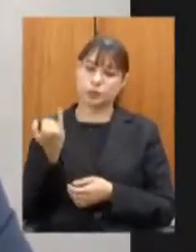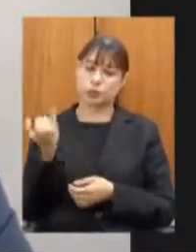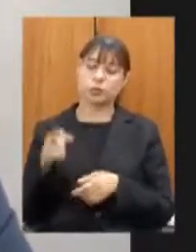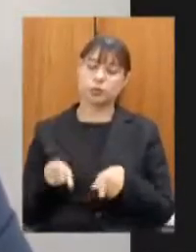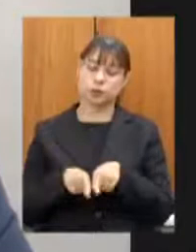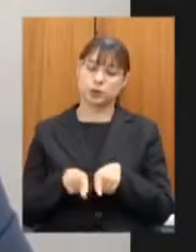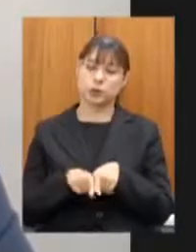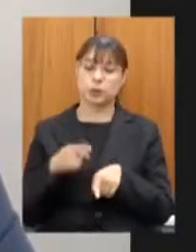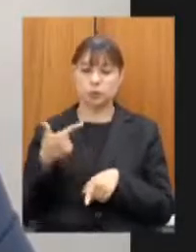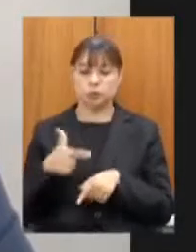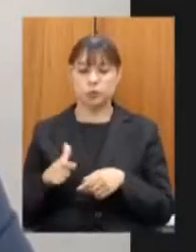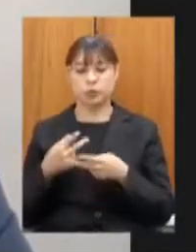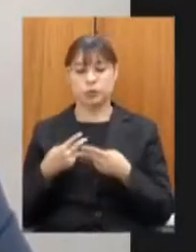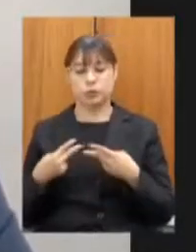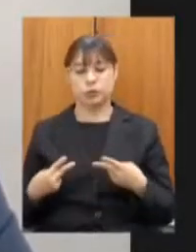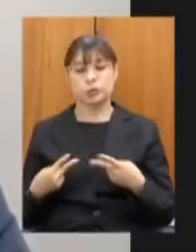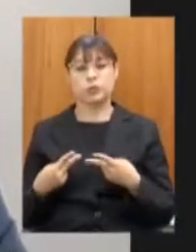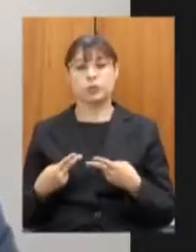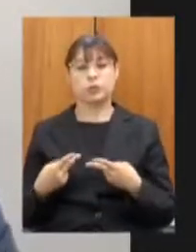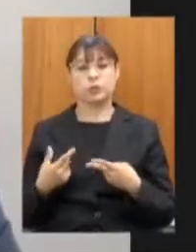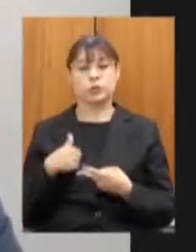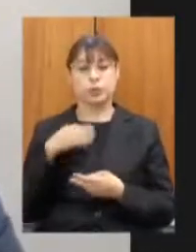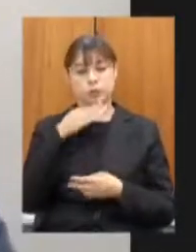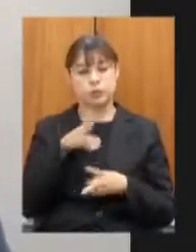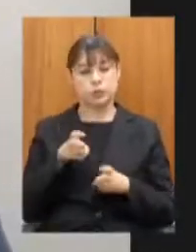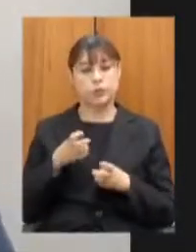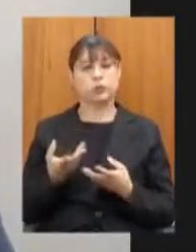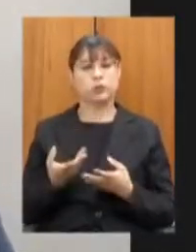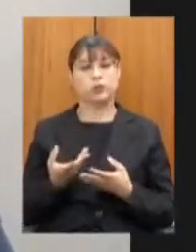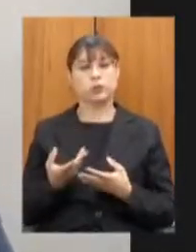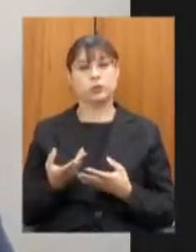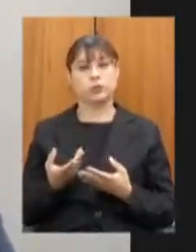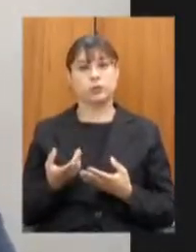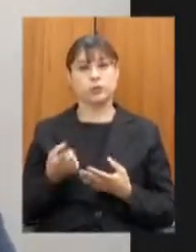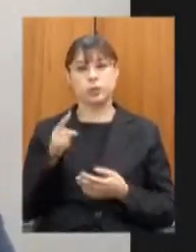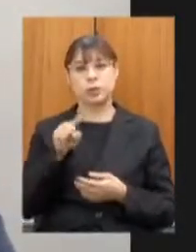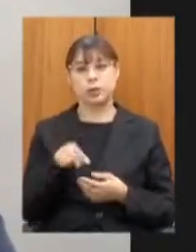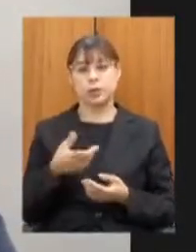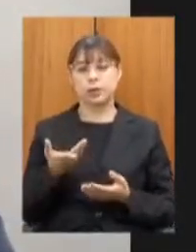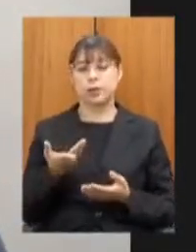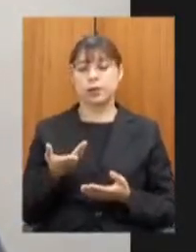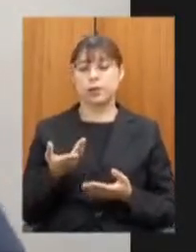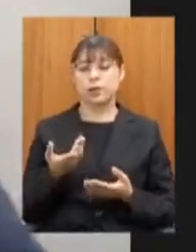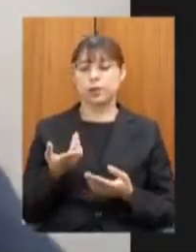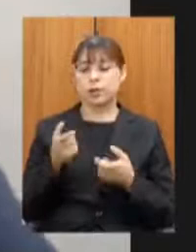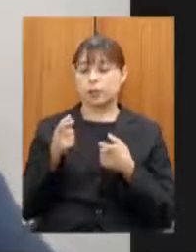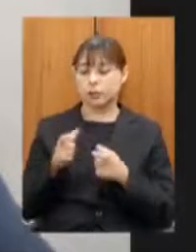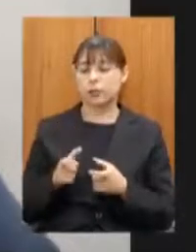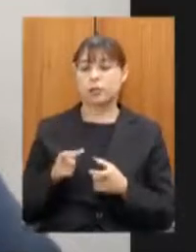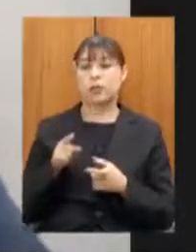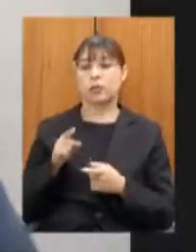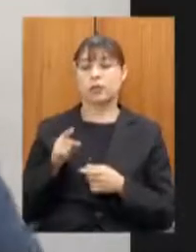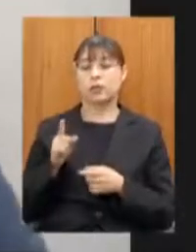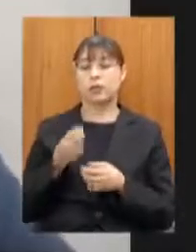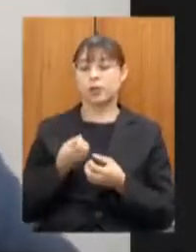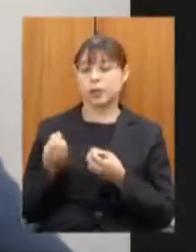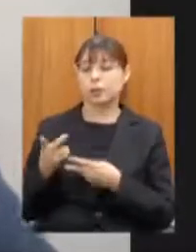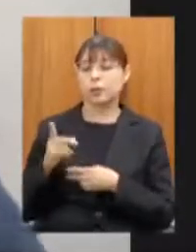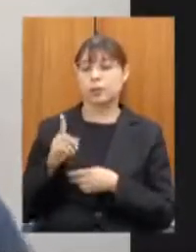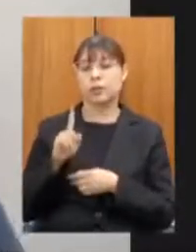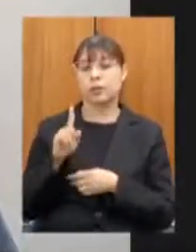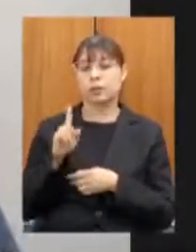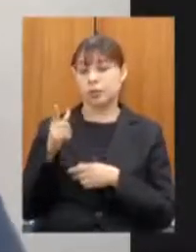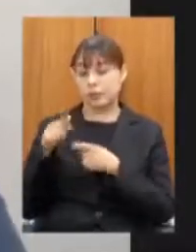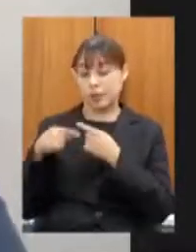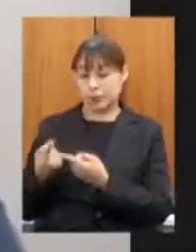outra questão que eu verifico as concessões são em regiões Triângulo Zona da Mata